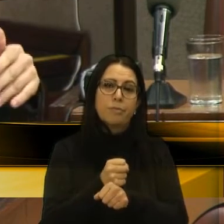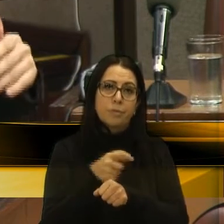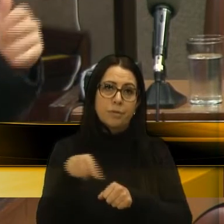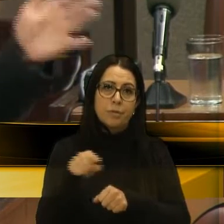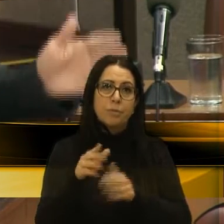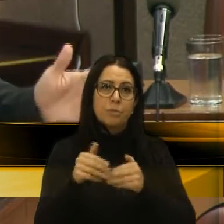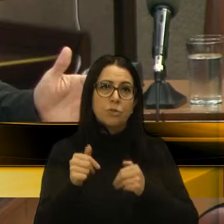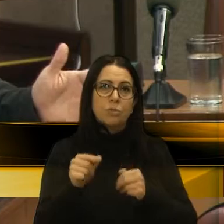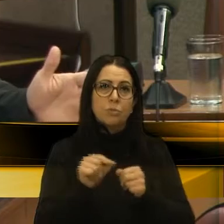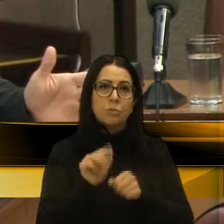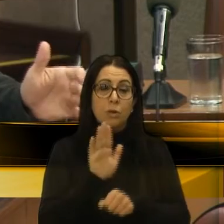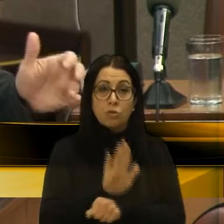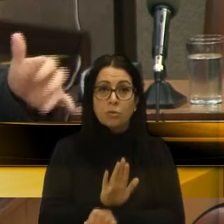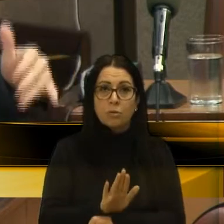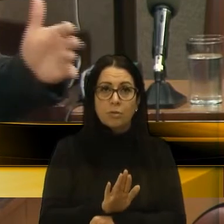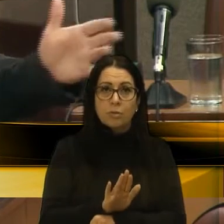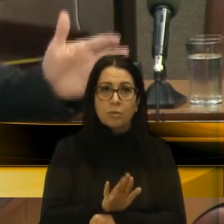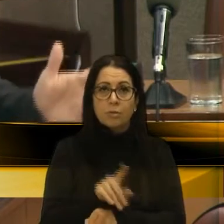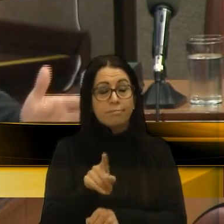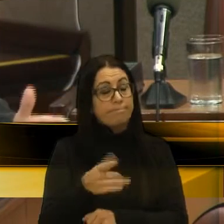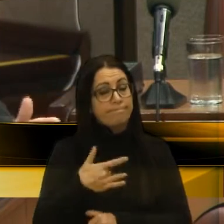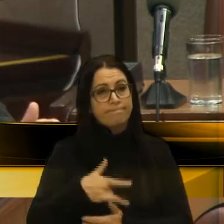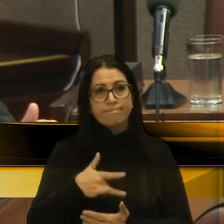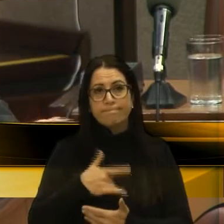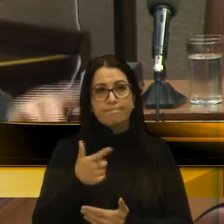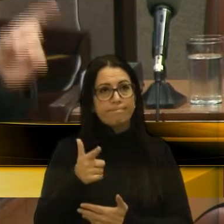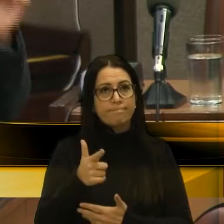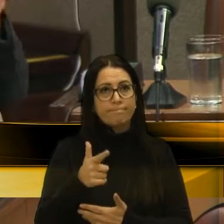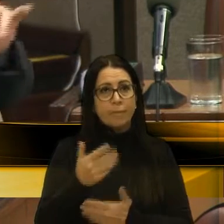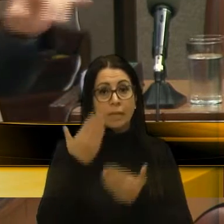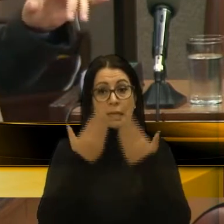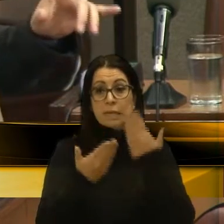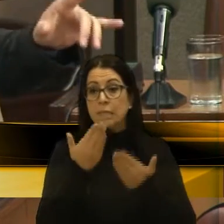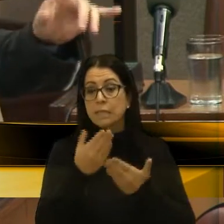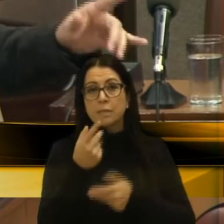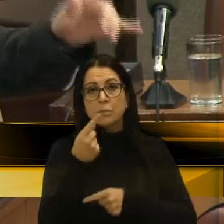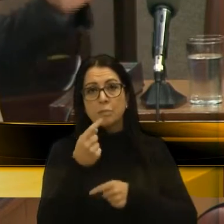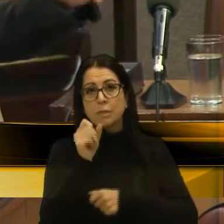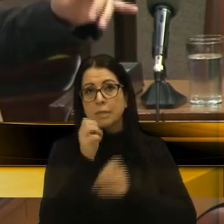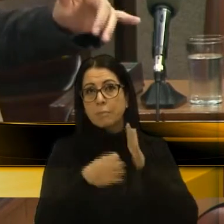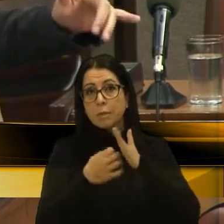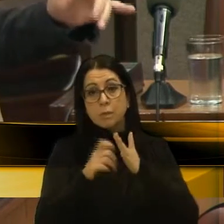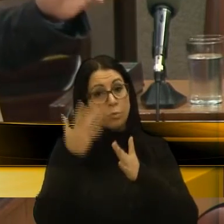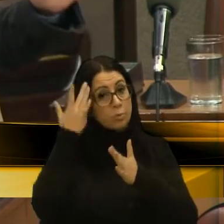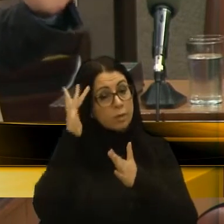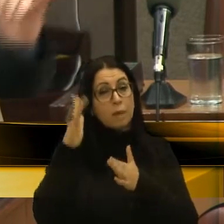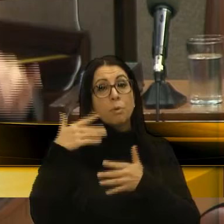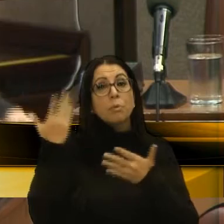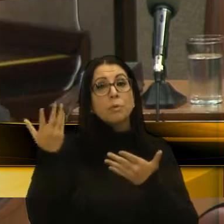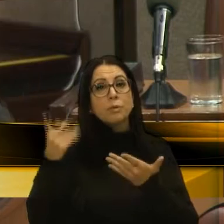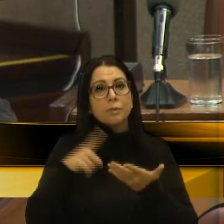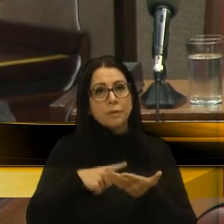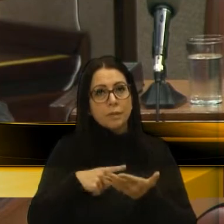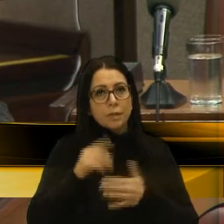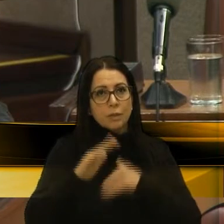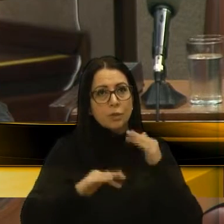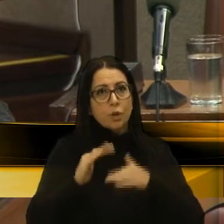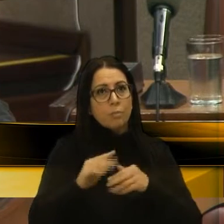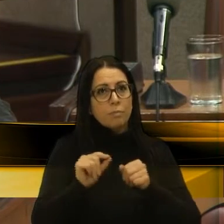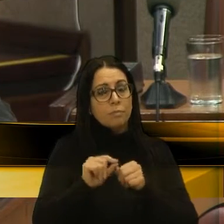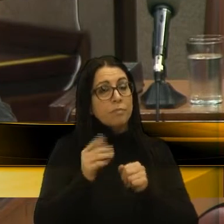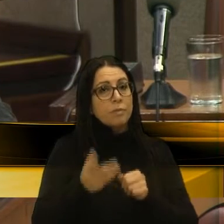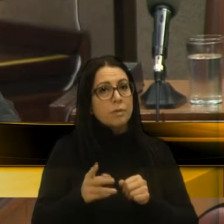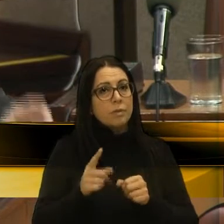solicitamos na intenção de ajudar, só que infelizmente não tem a licitação, e a gente não sabe quando terá as obras sendo